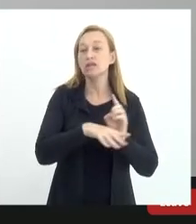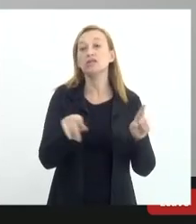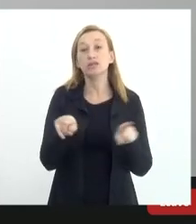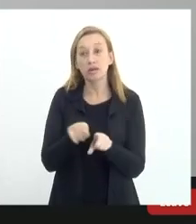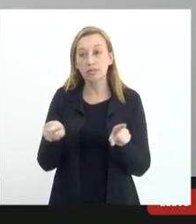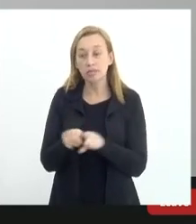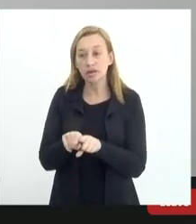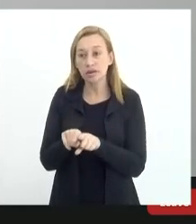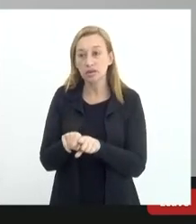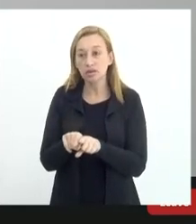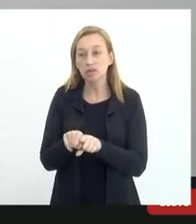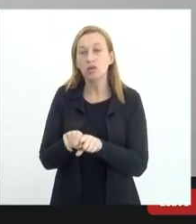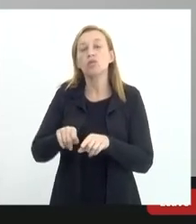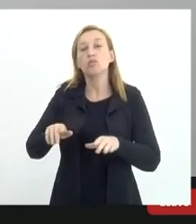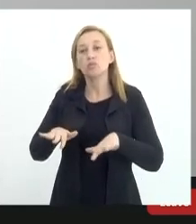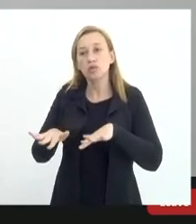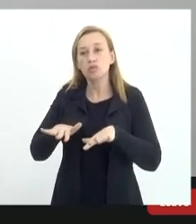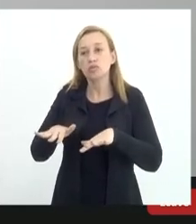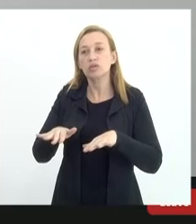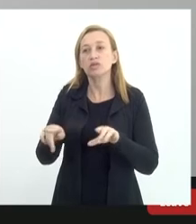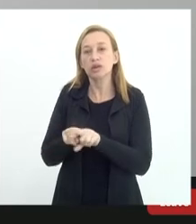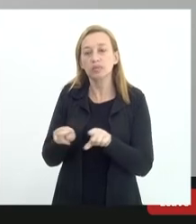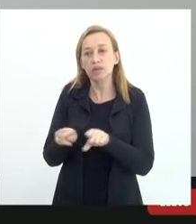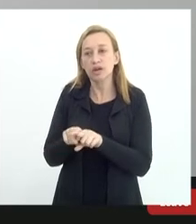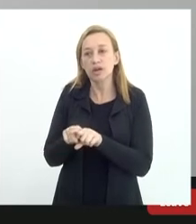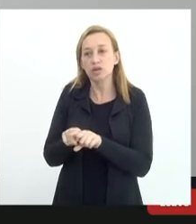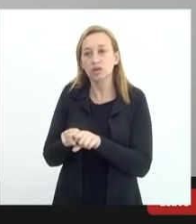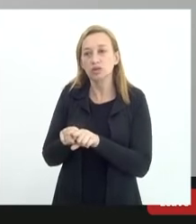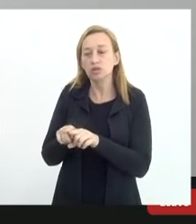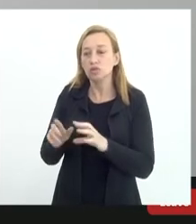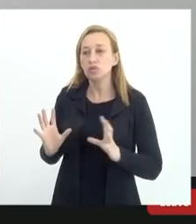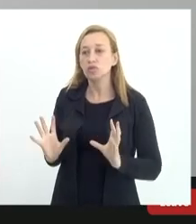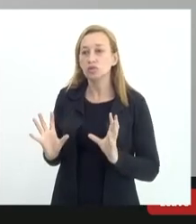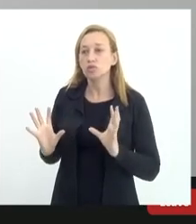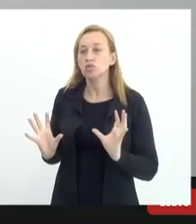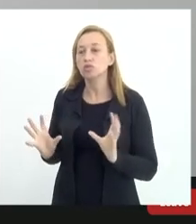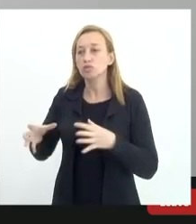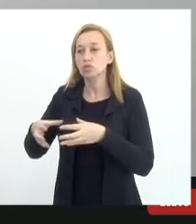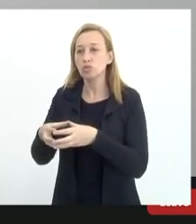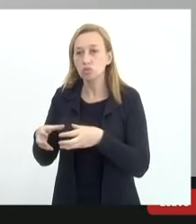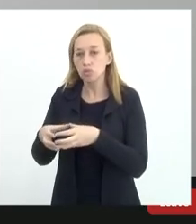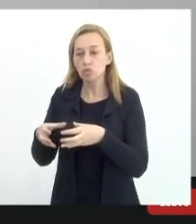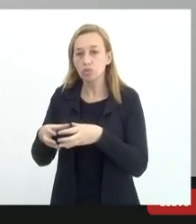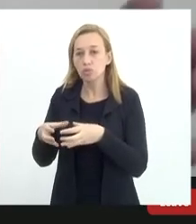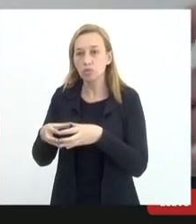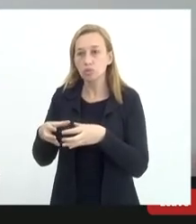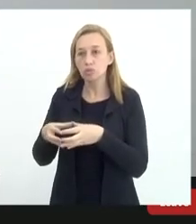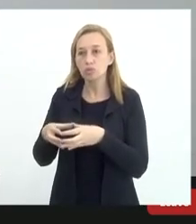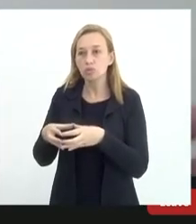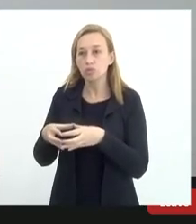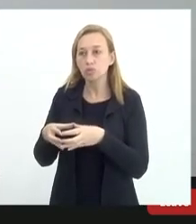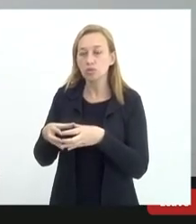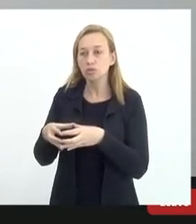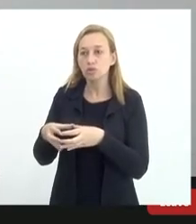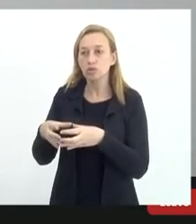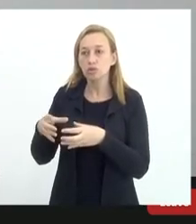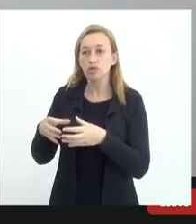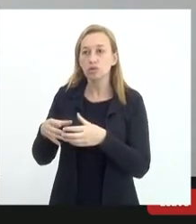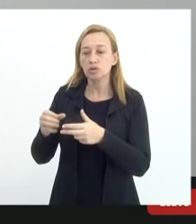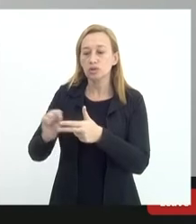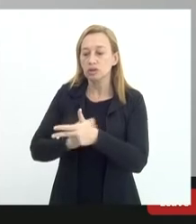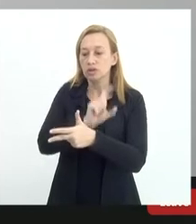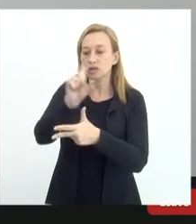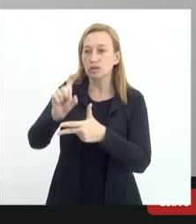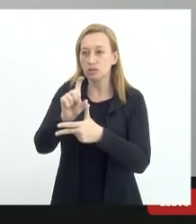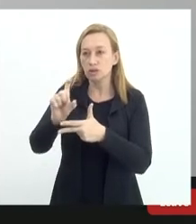também uma mobilização por parte de poderes públicos na esfera estadual na esfera municipal do executivo do legislativo